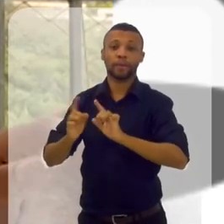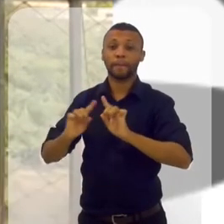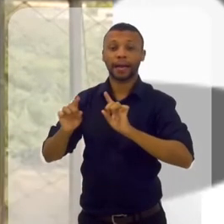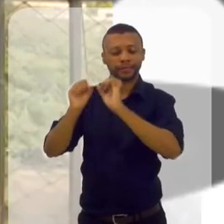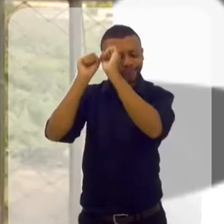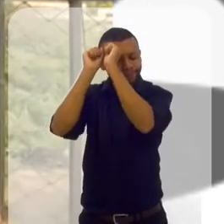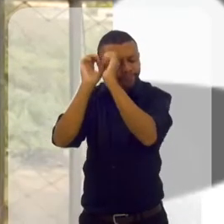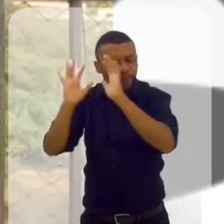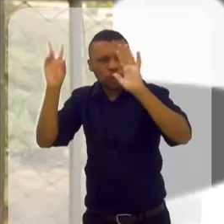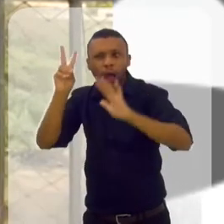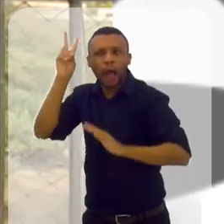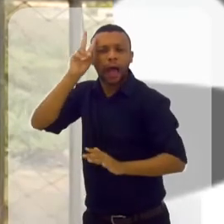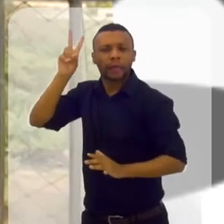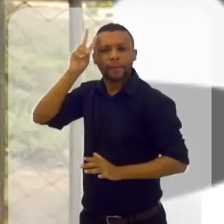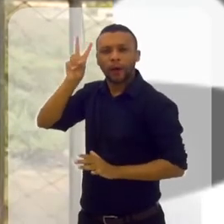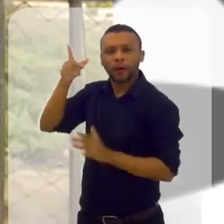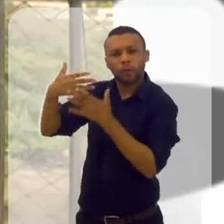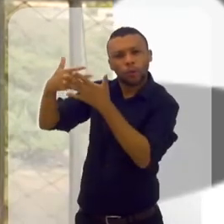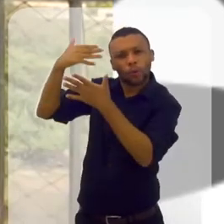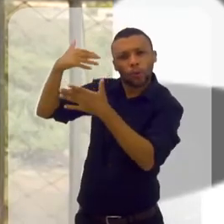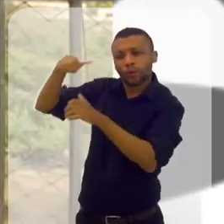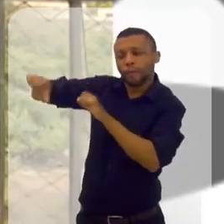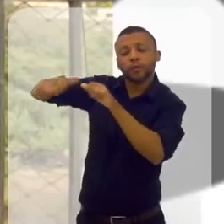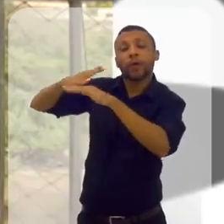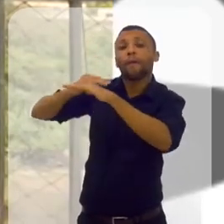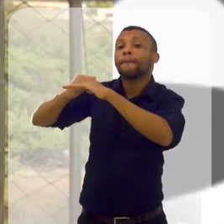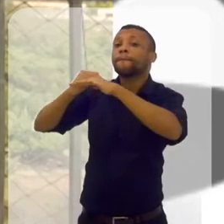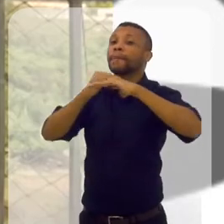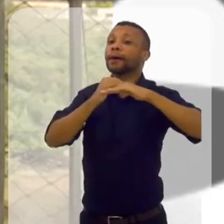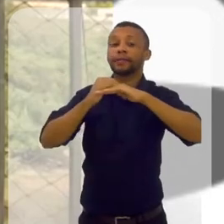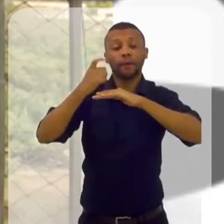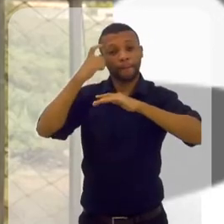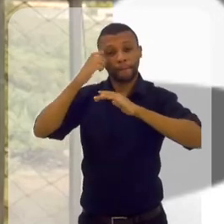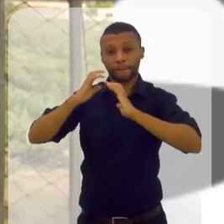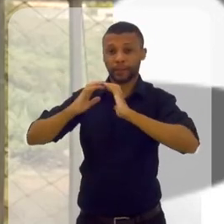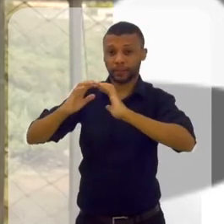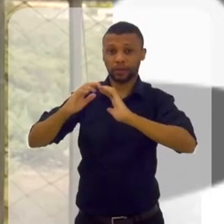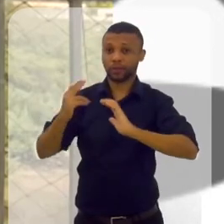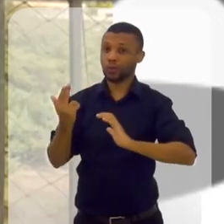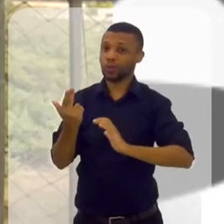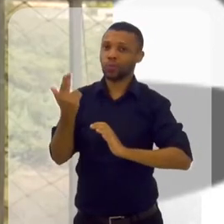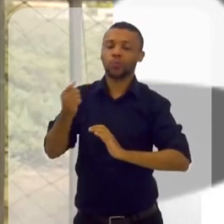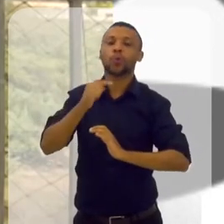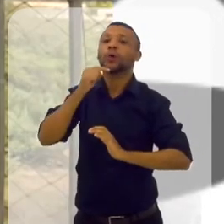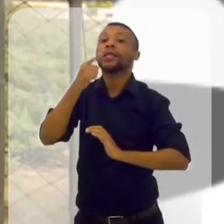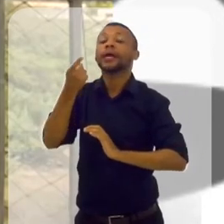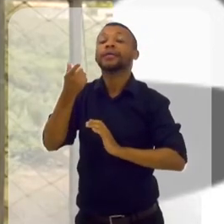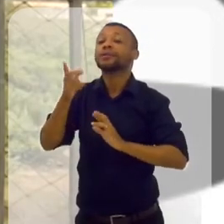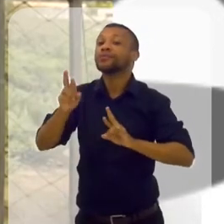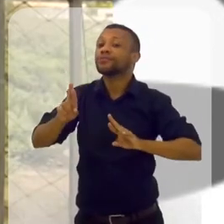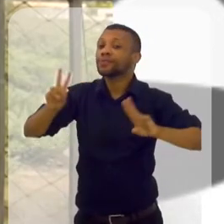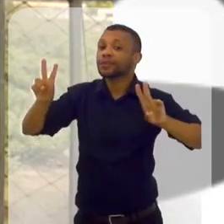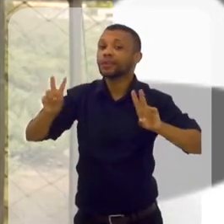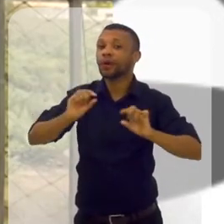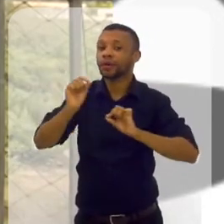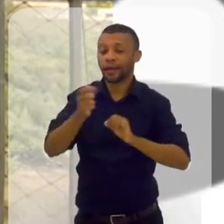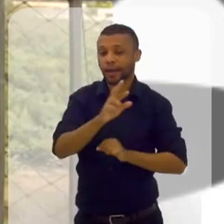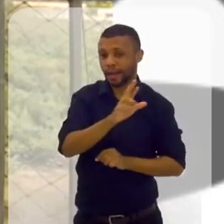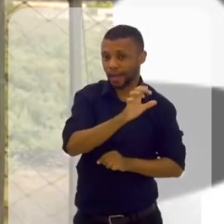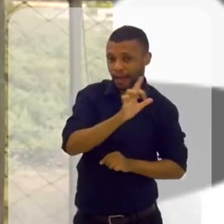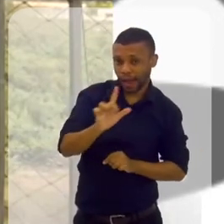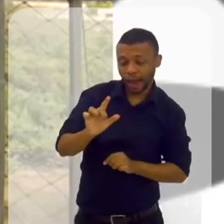que a gente, quando a gente acessa essa memória, por que que a gente consegue mudar o padrão mental? Porque como a mente não distingue o que é real do que é imaginário,